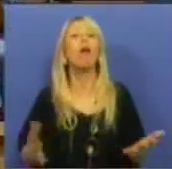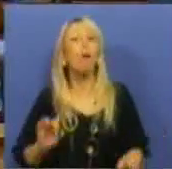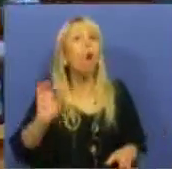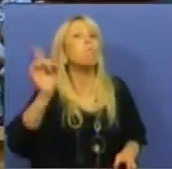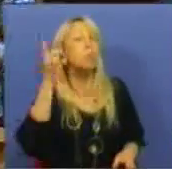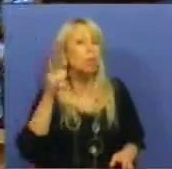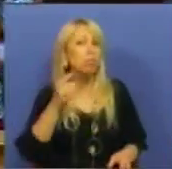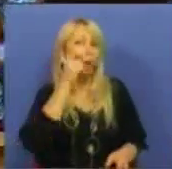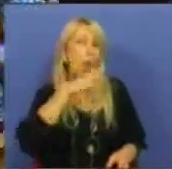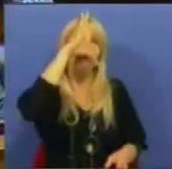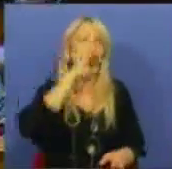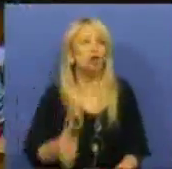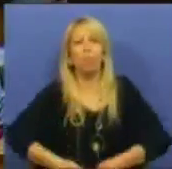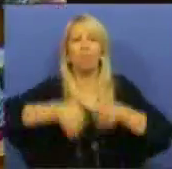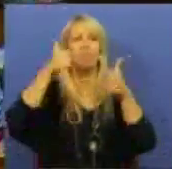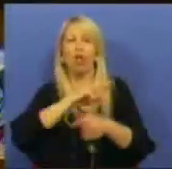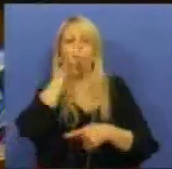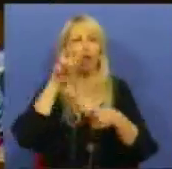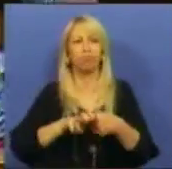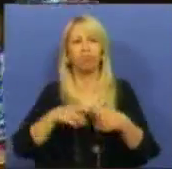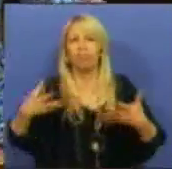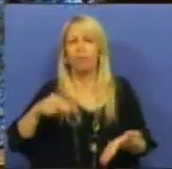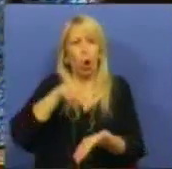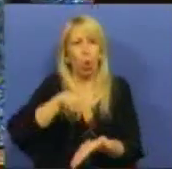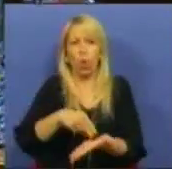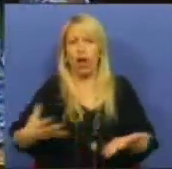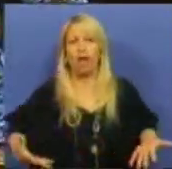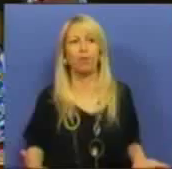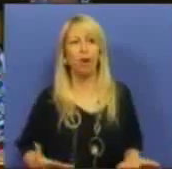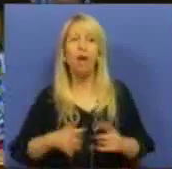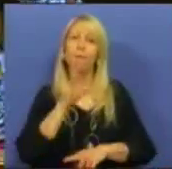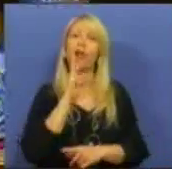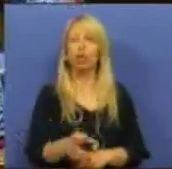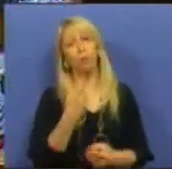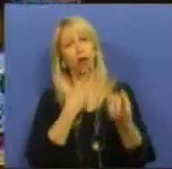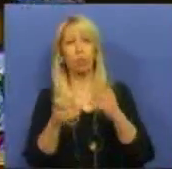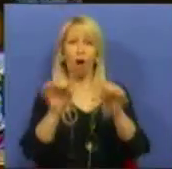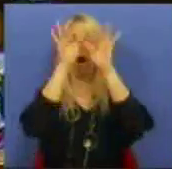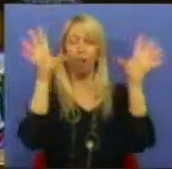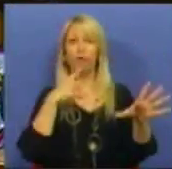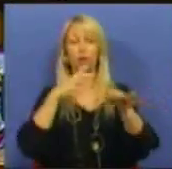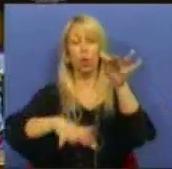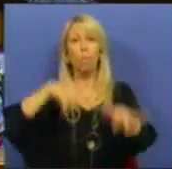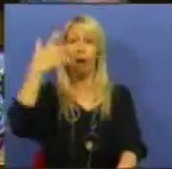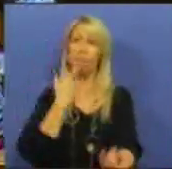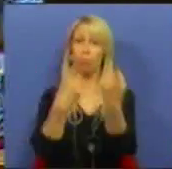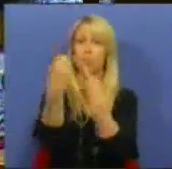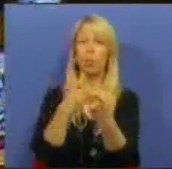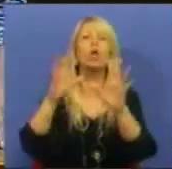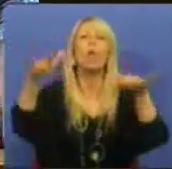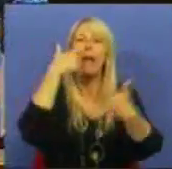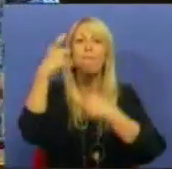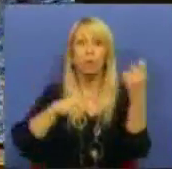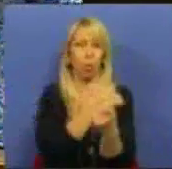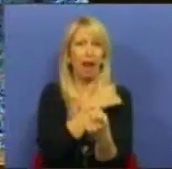Ministro melhor colocado para responder às questões óbvias que o Parlamento lhe coloca e qualquer português em casa lhe